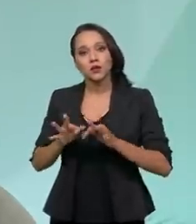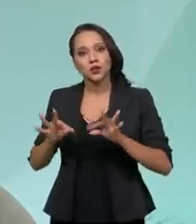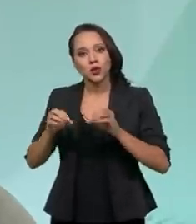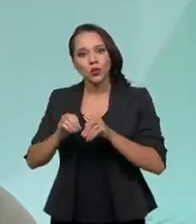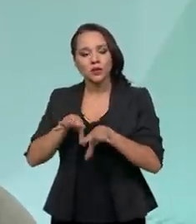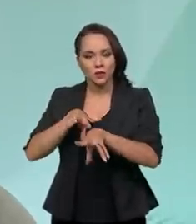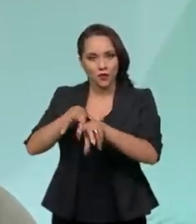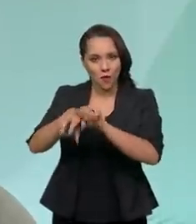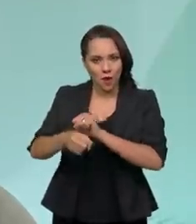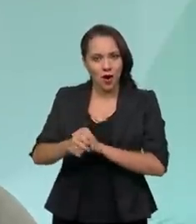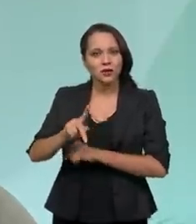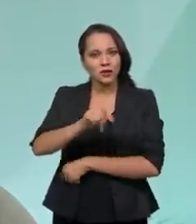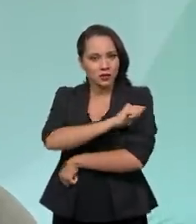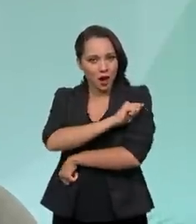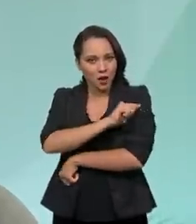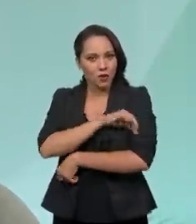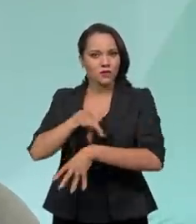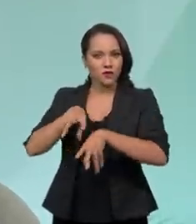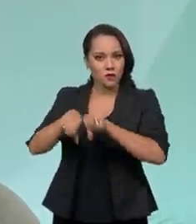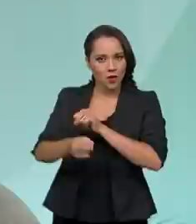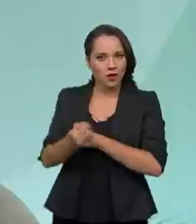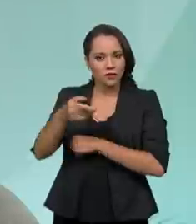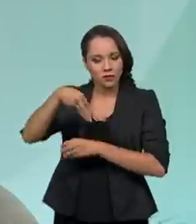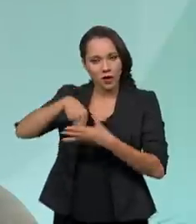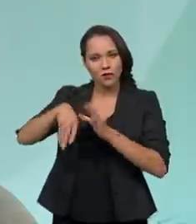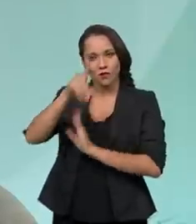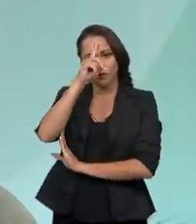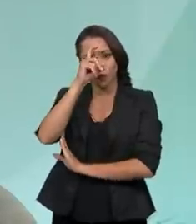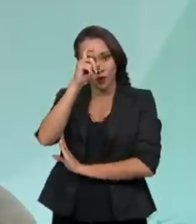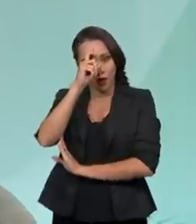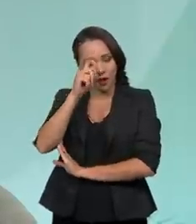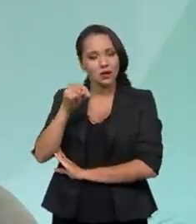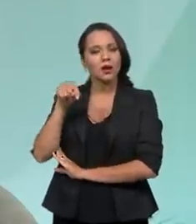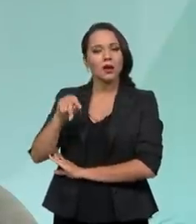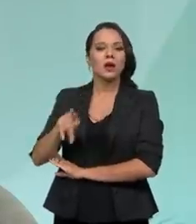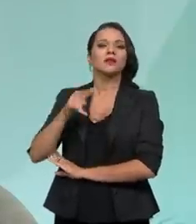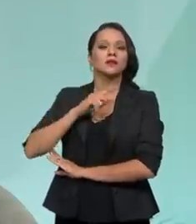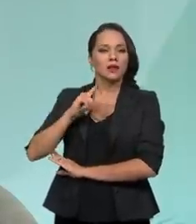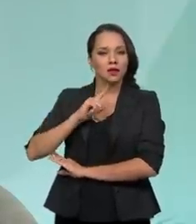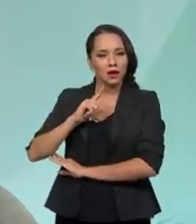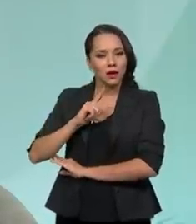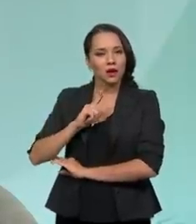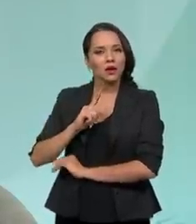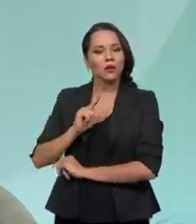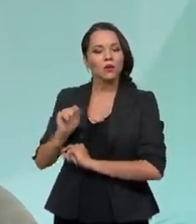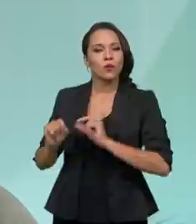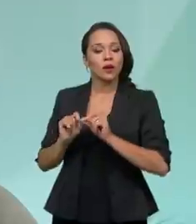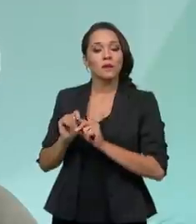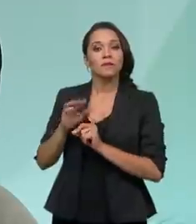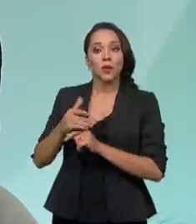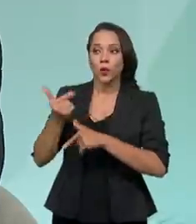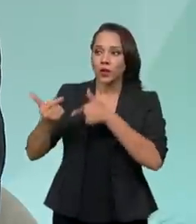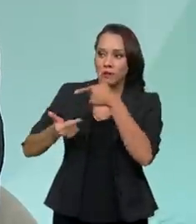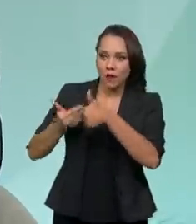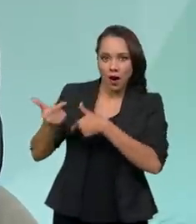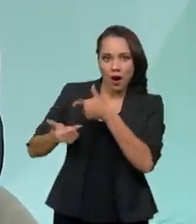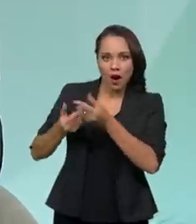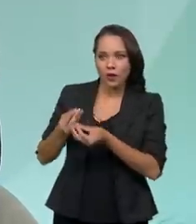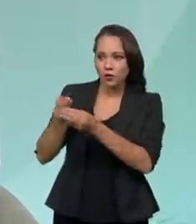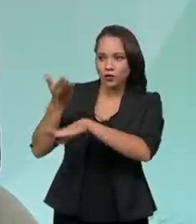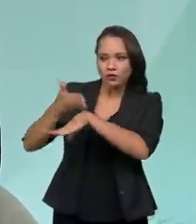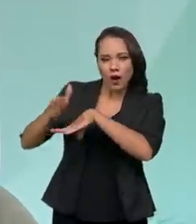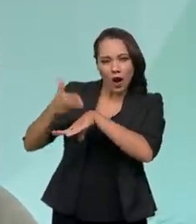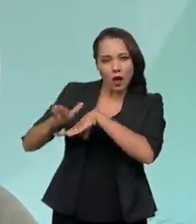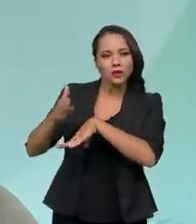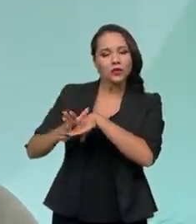graduandos que estão presentes nos nossos hospitais, eles estão recebendo o trabalho prático